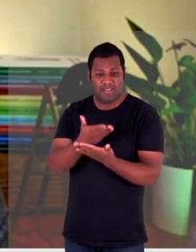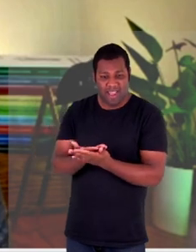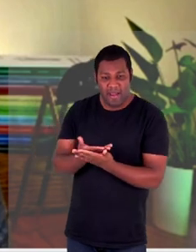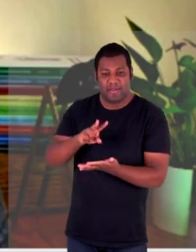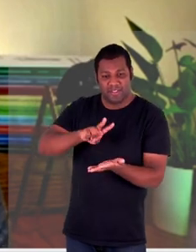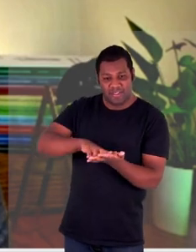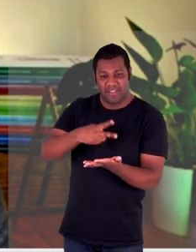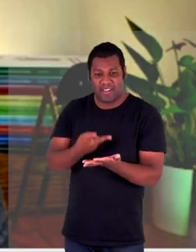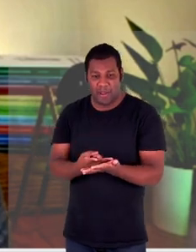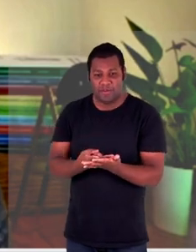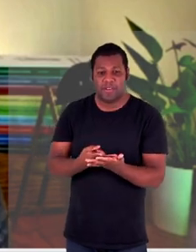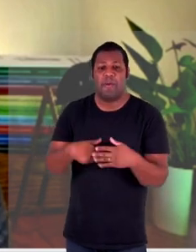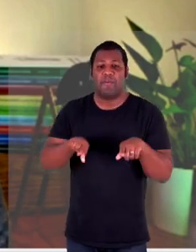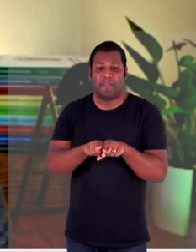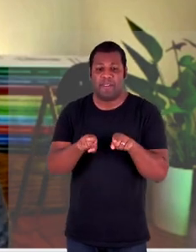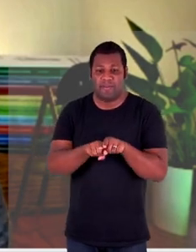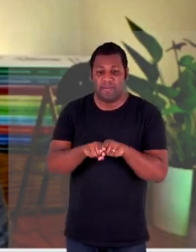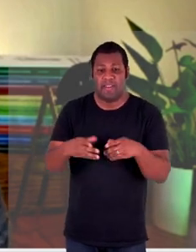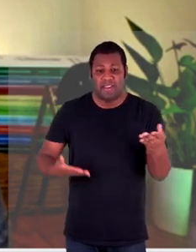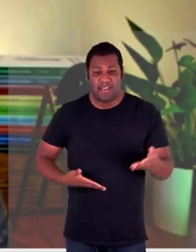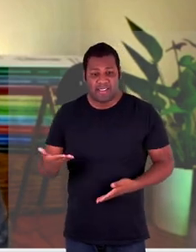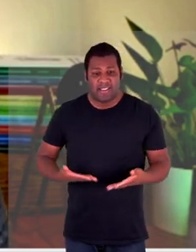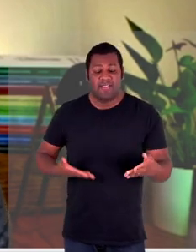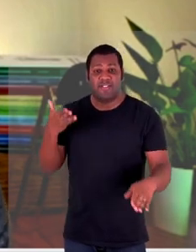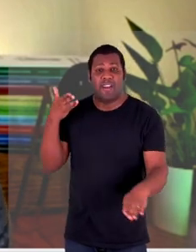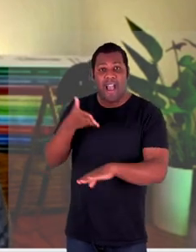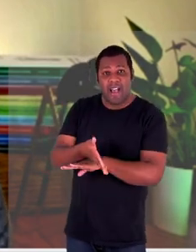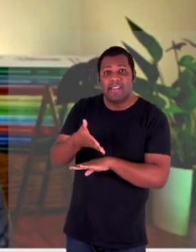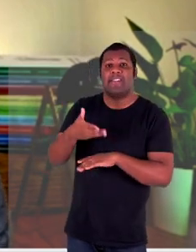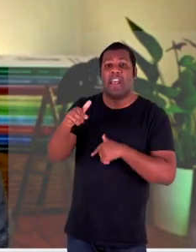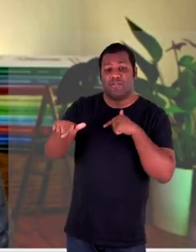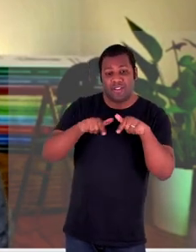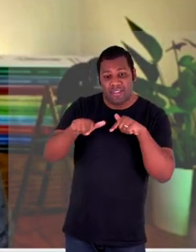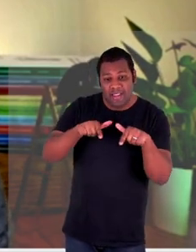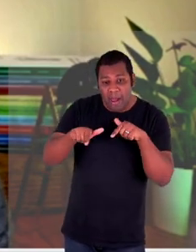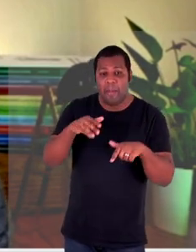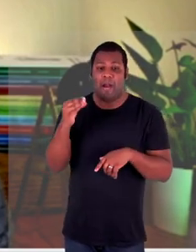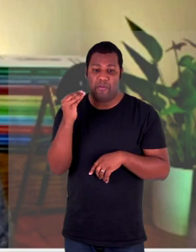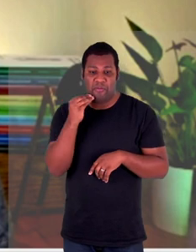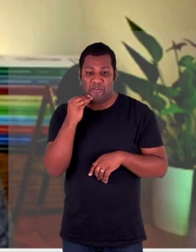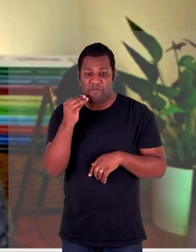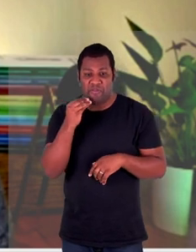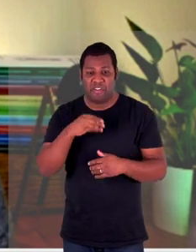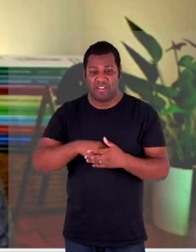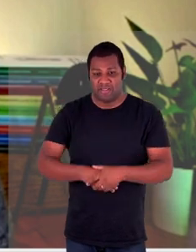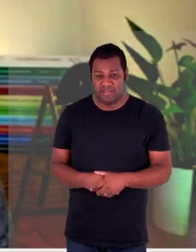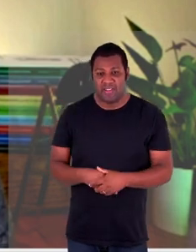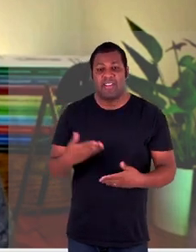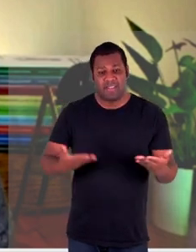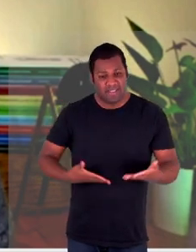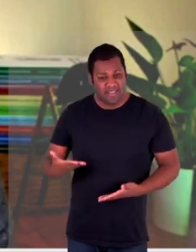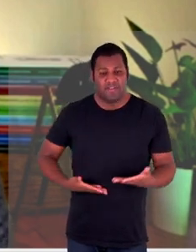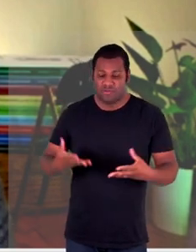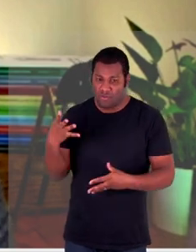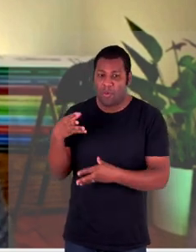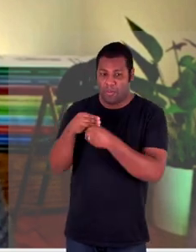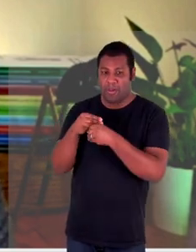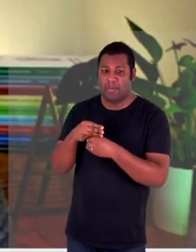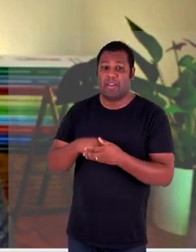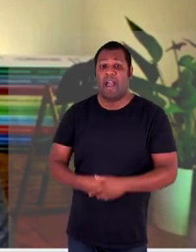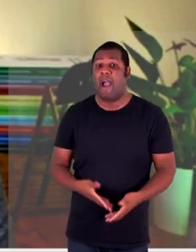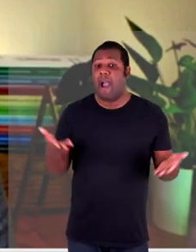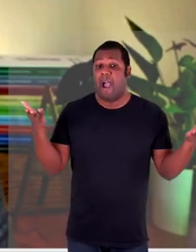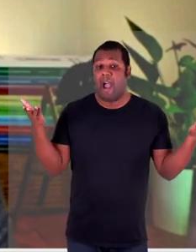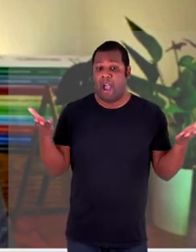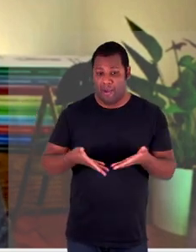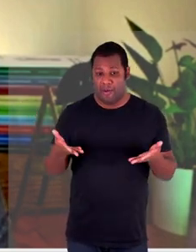os serviços de acesso a emprego e oportunidades todos eles serão complementares então por agora